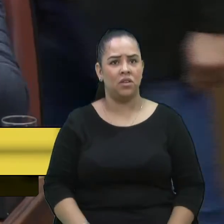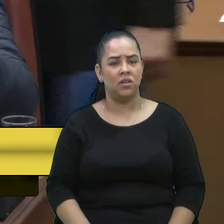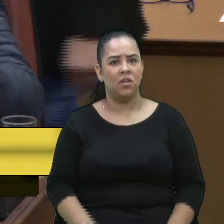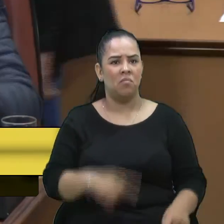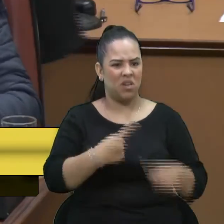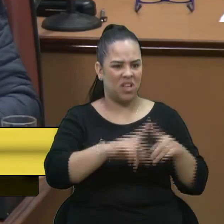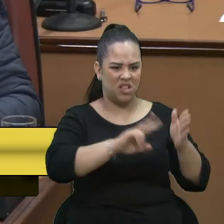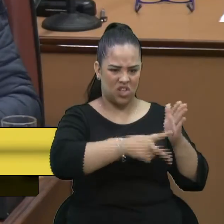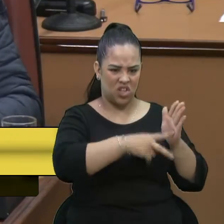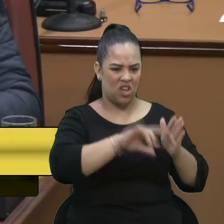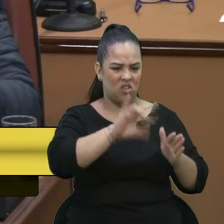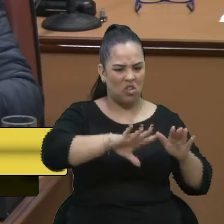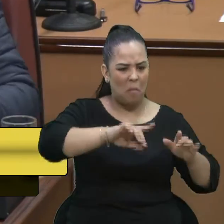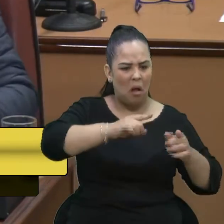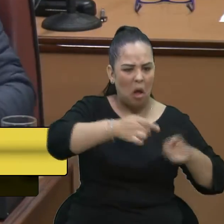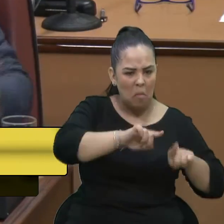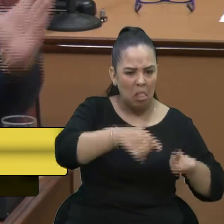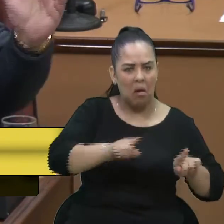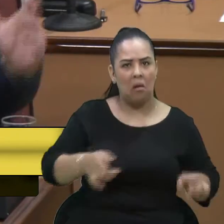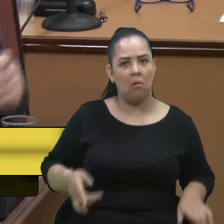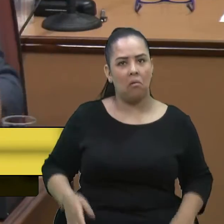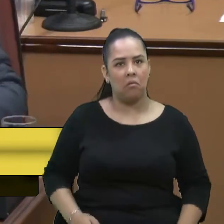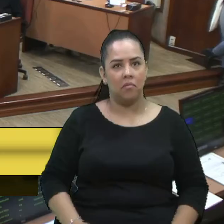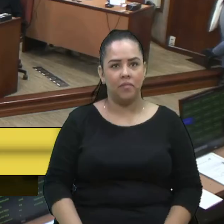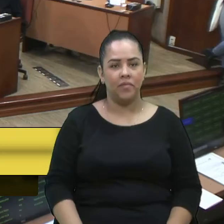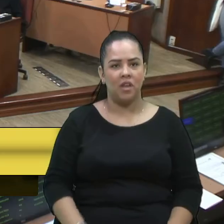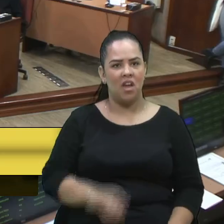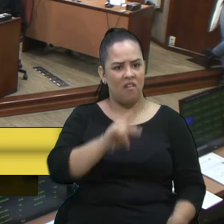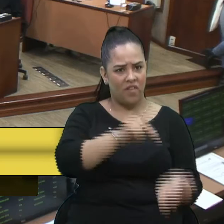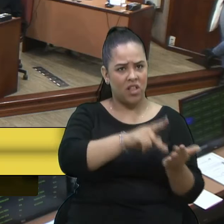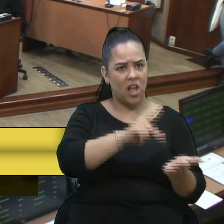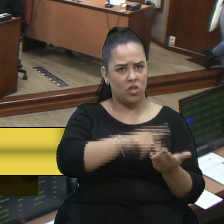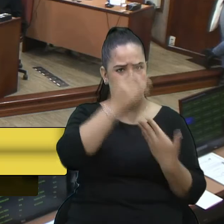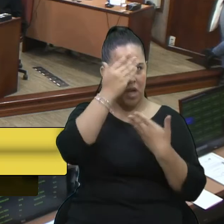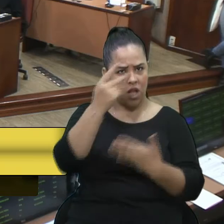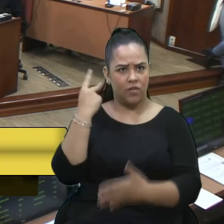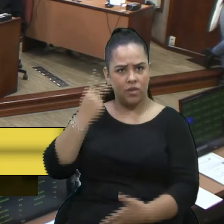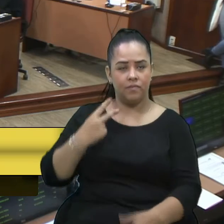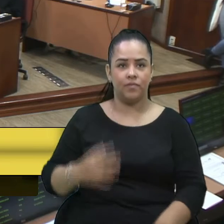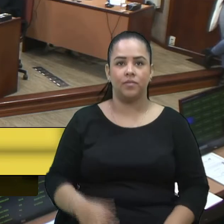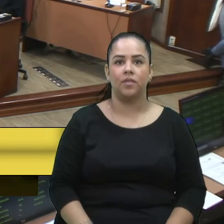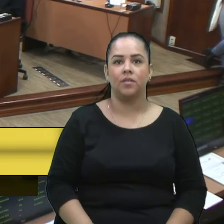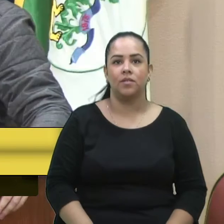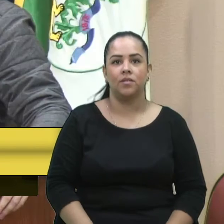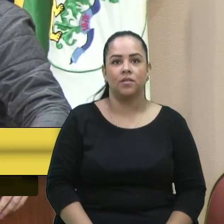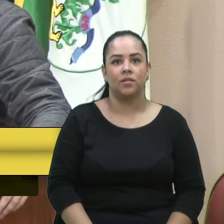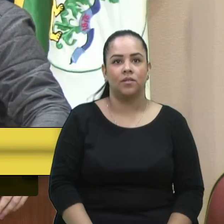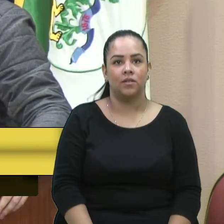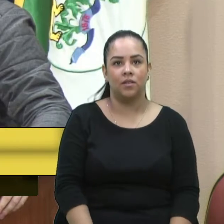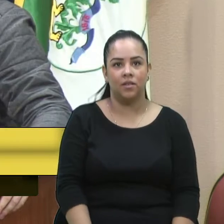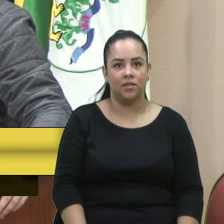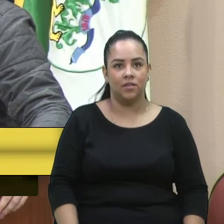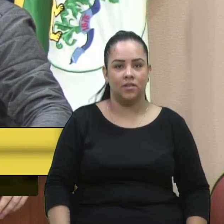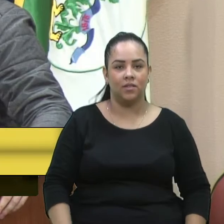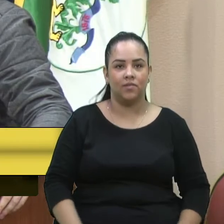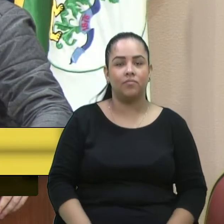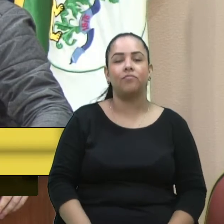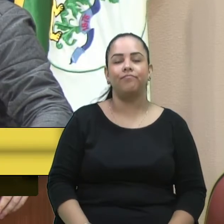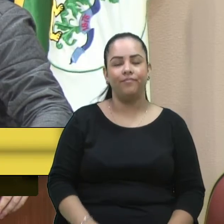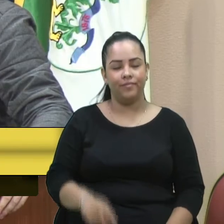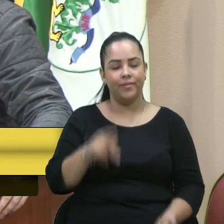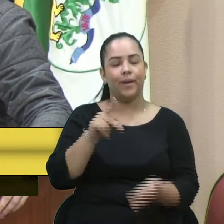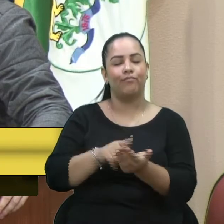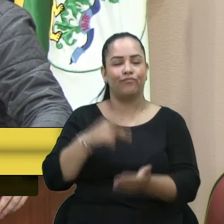Sindicato é para incomodar. Essa é a verdade. Obrigado, vereador. É exatamente isso, vereador Bersel. Agradeço as palavras.